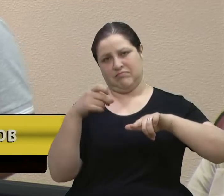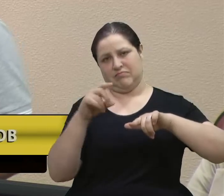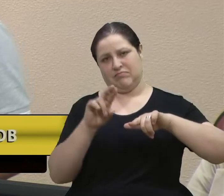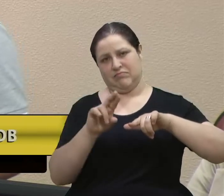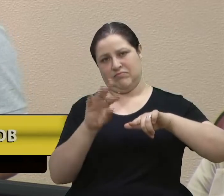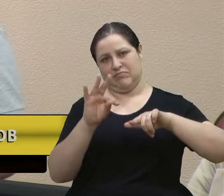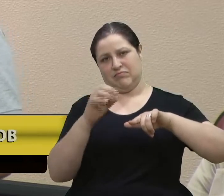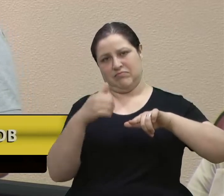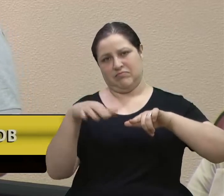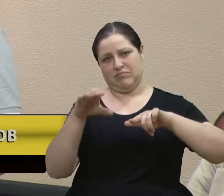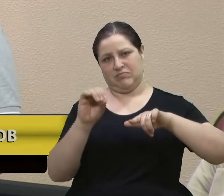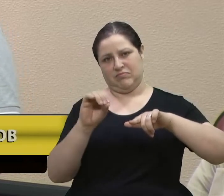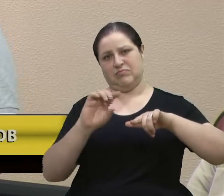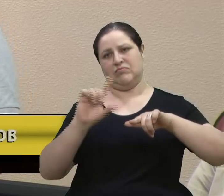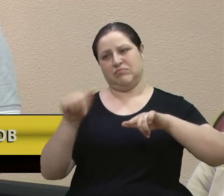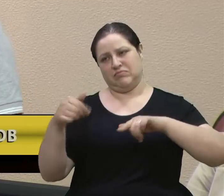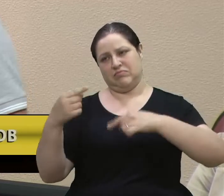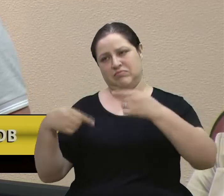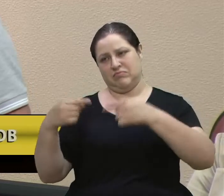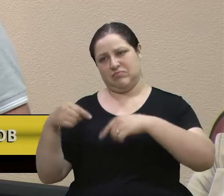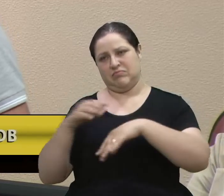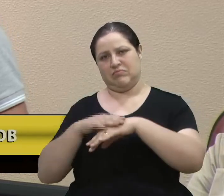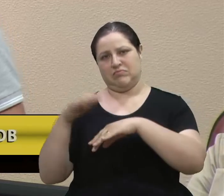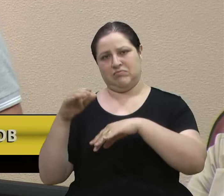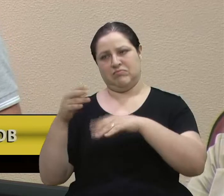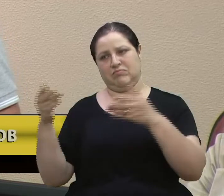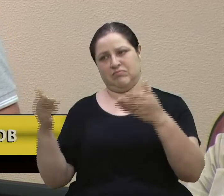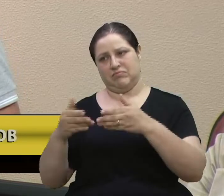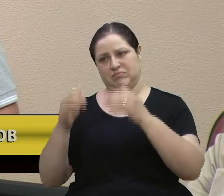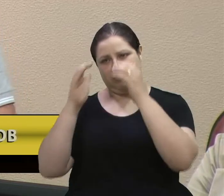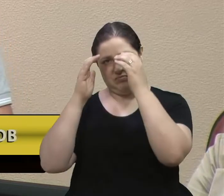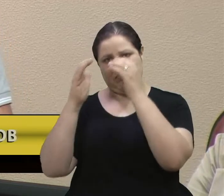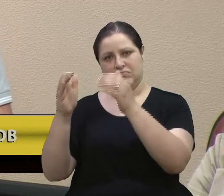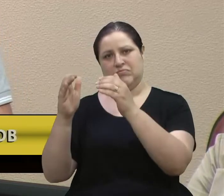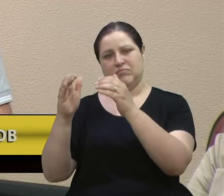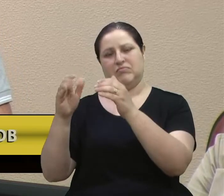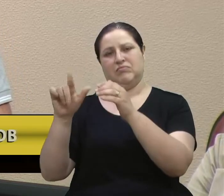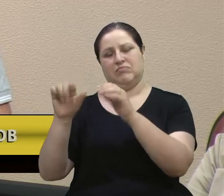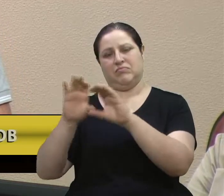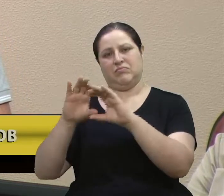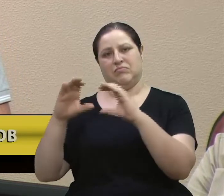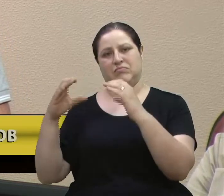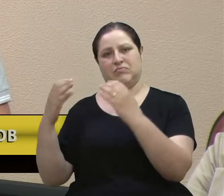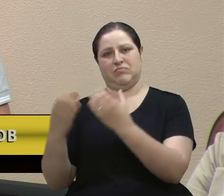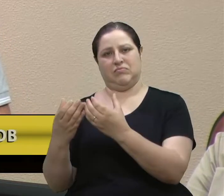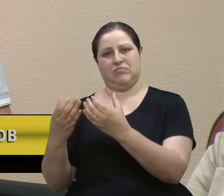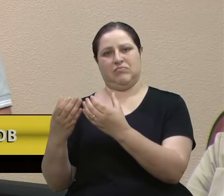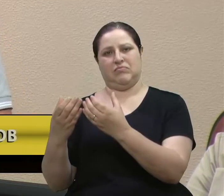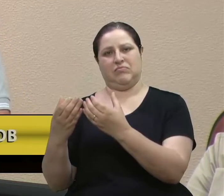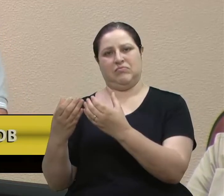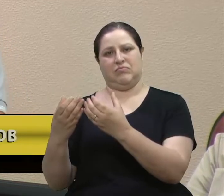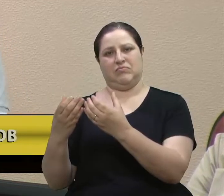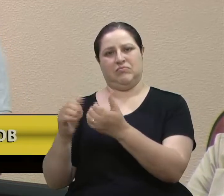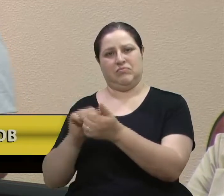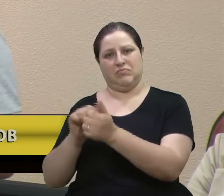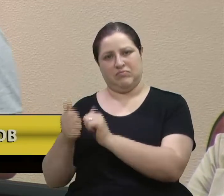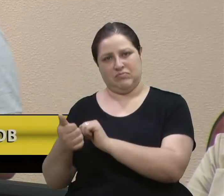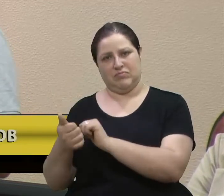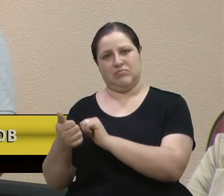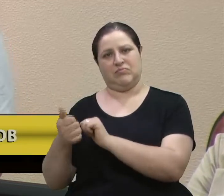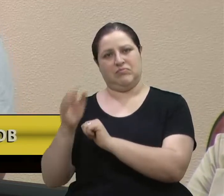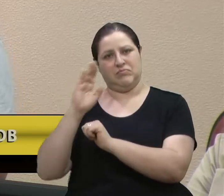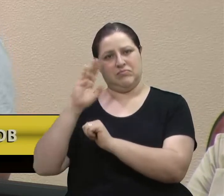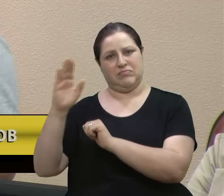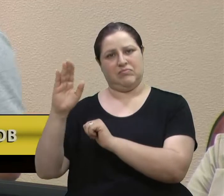no grande expediente, mas fazendo justiça aqui ao que os clubes investem nessa área da preservação histórica, principalmente o Juventude, com uma